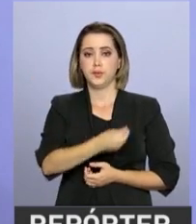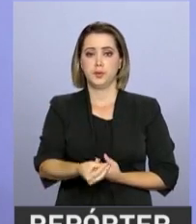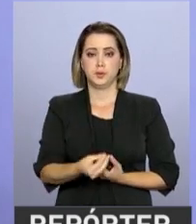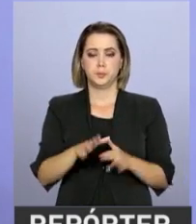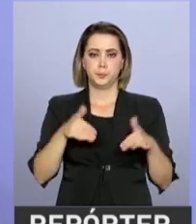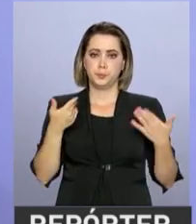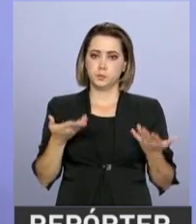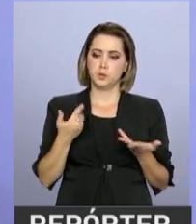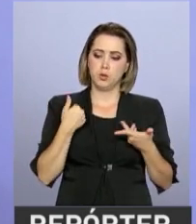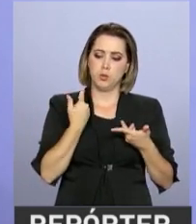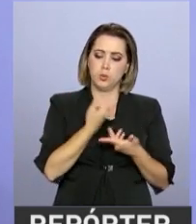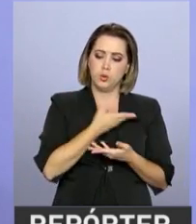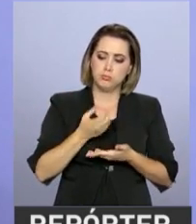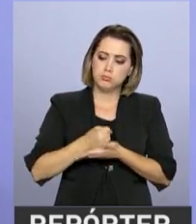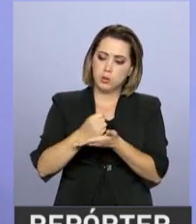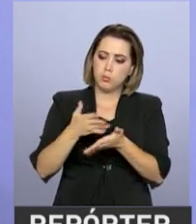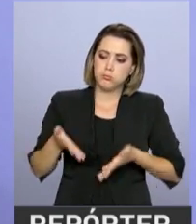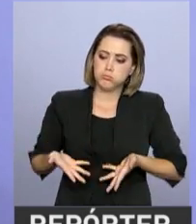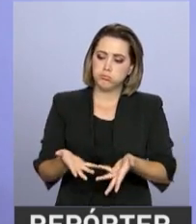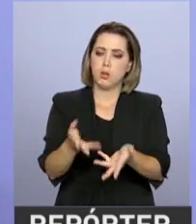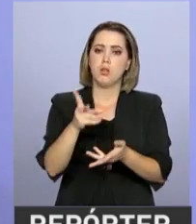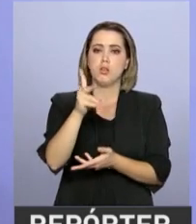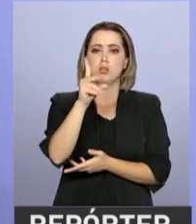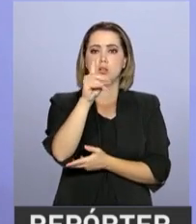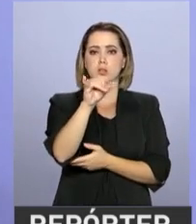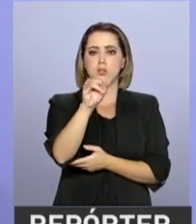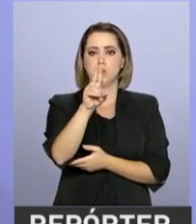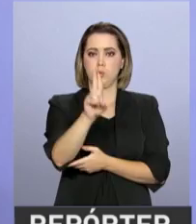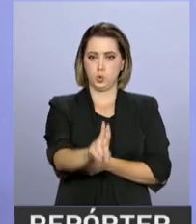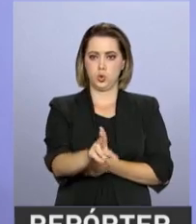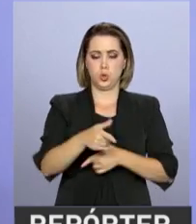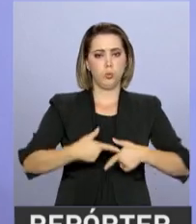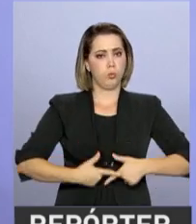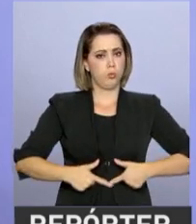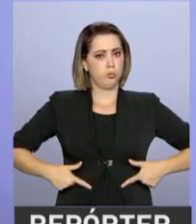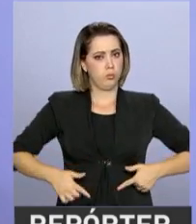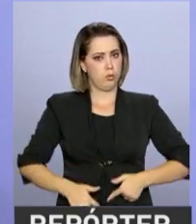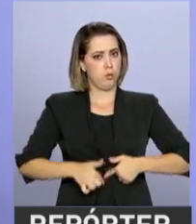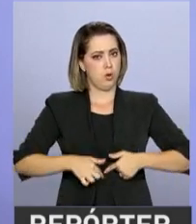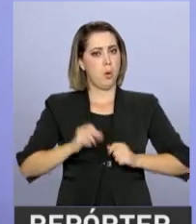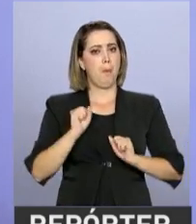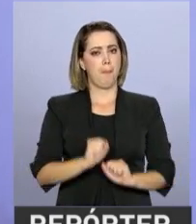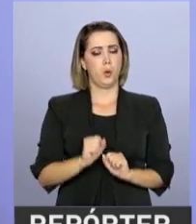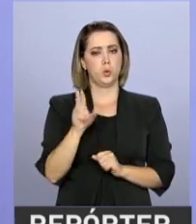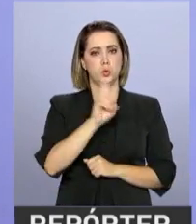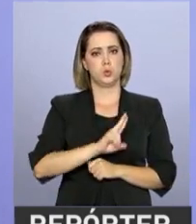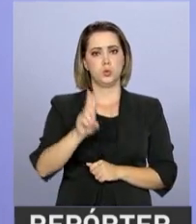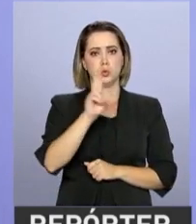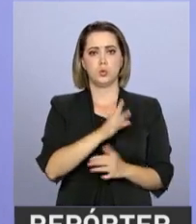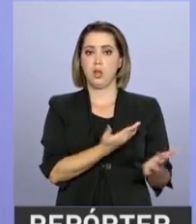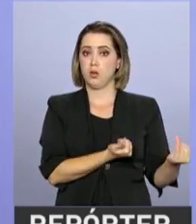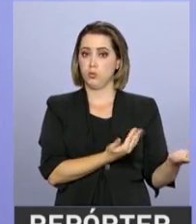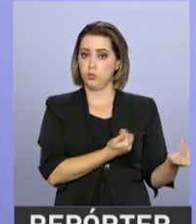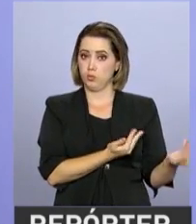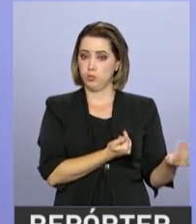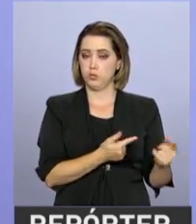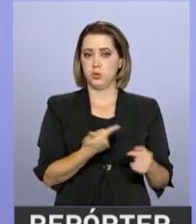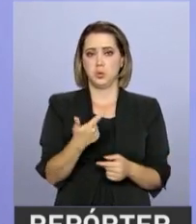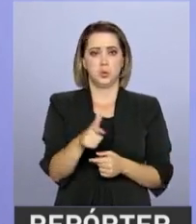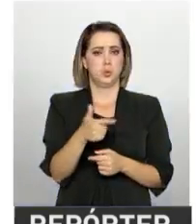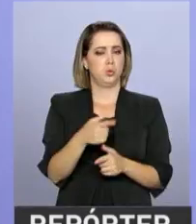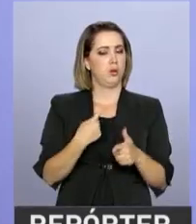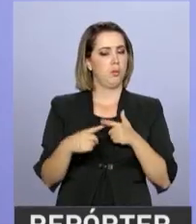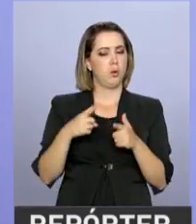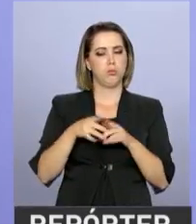incentivo à implantação do DIU, que pode ser utilizado em adolescentes, em jovens, não há